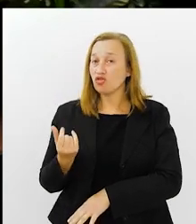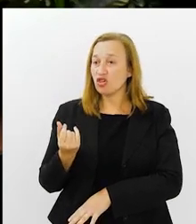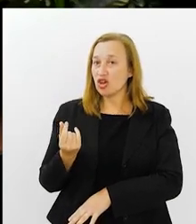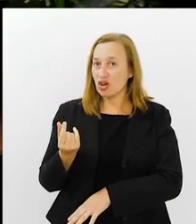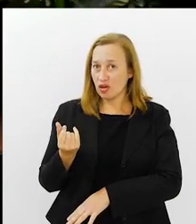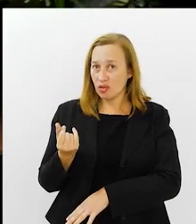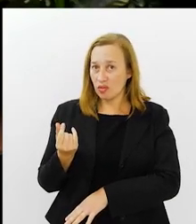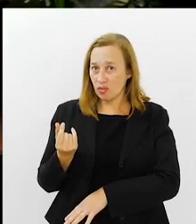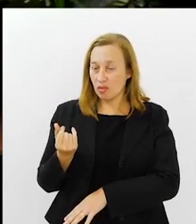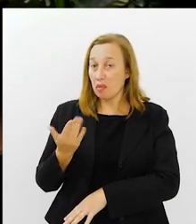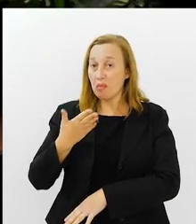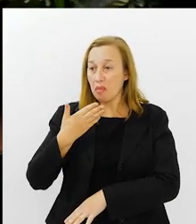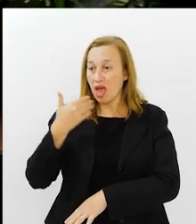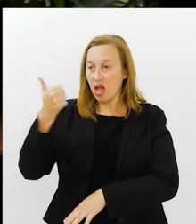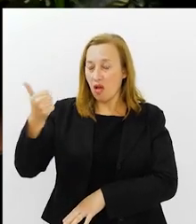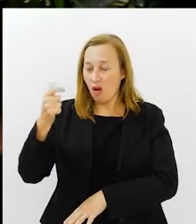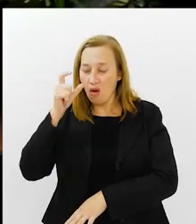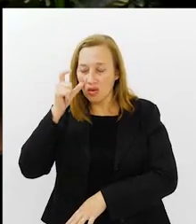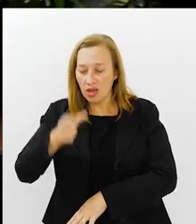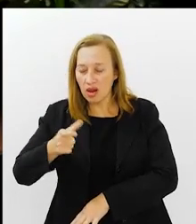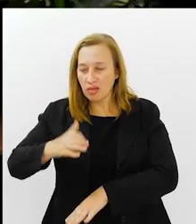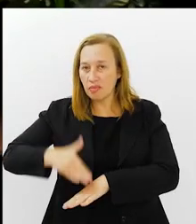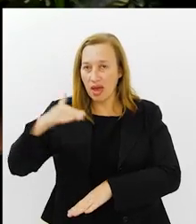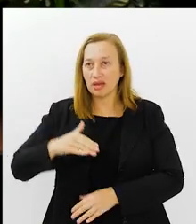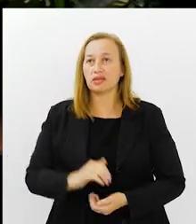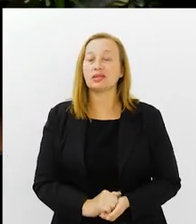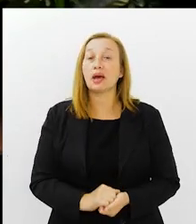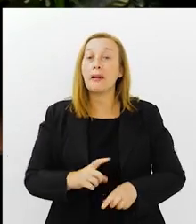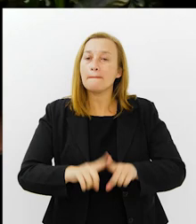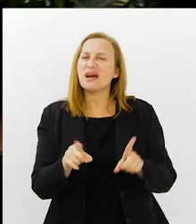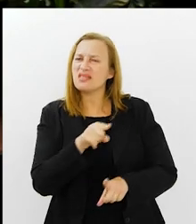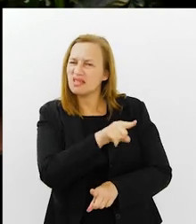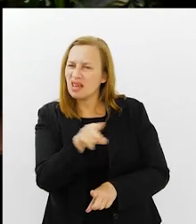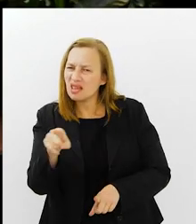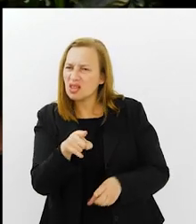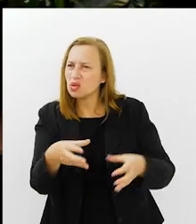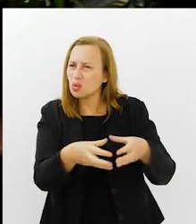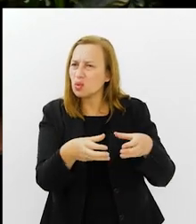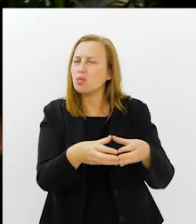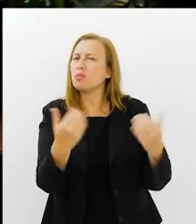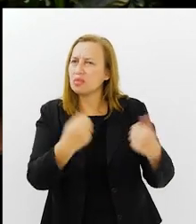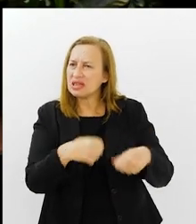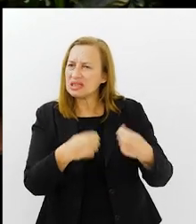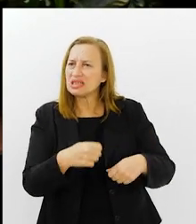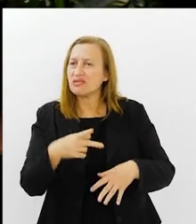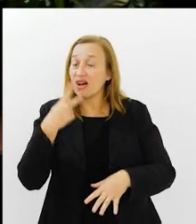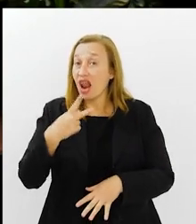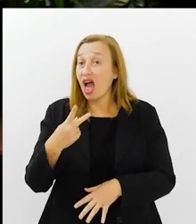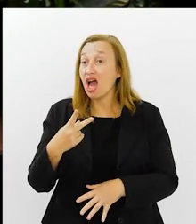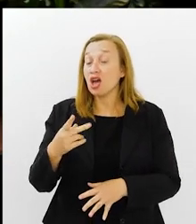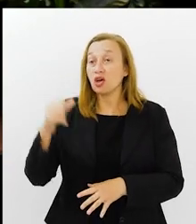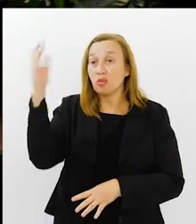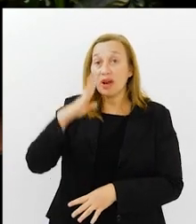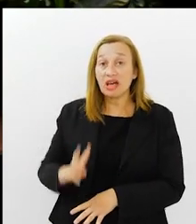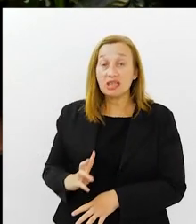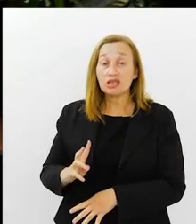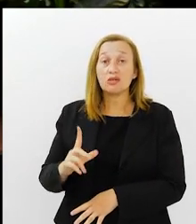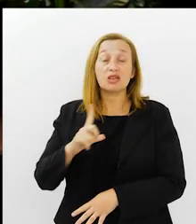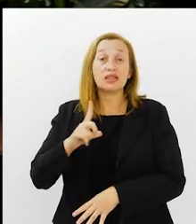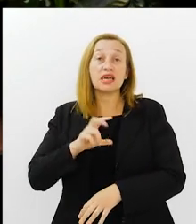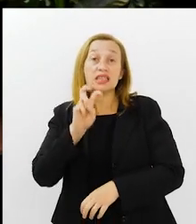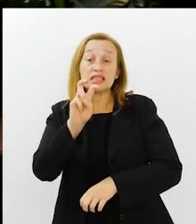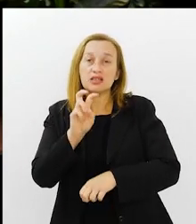Sim. Mas esses caras que estão aí na seleção brasileira, eles têm que lembrar que o Brasil é o único pentacampeonato, o único que tem cinco títulos